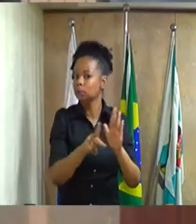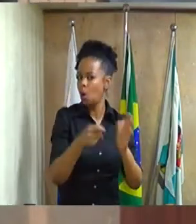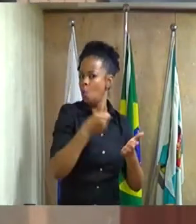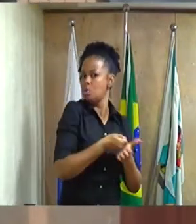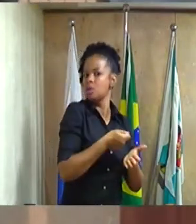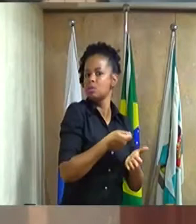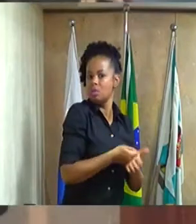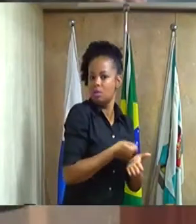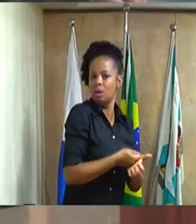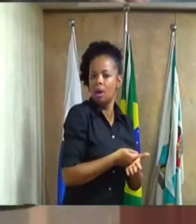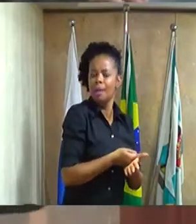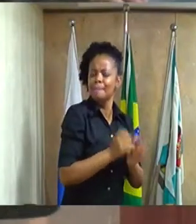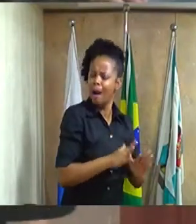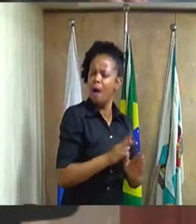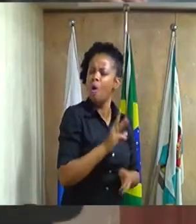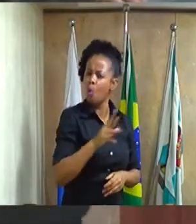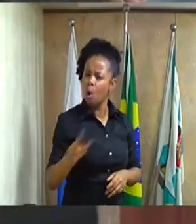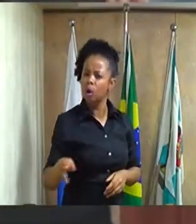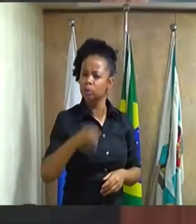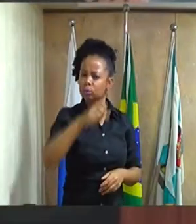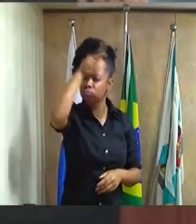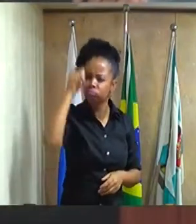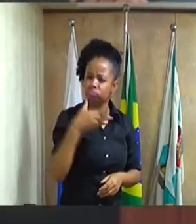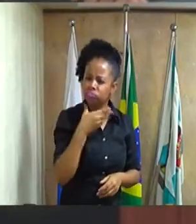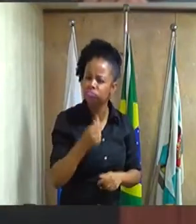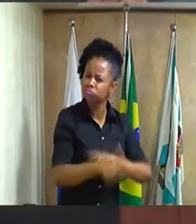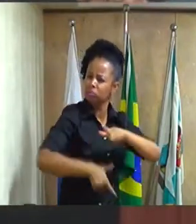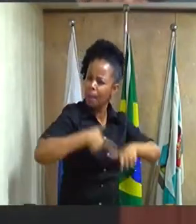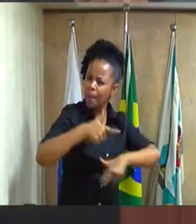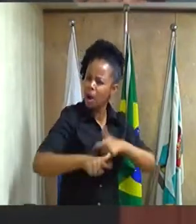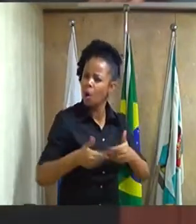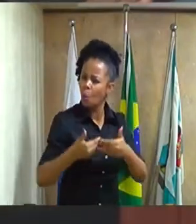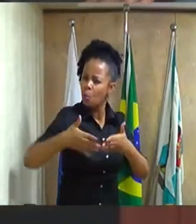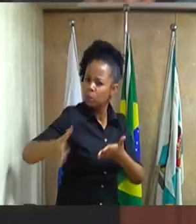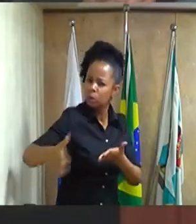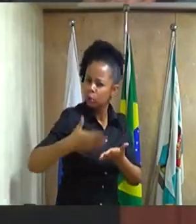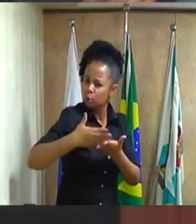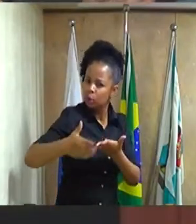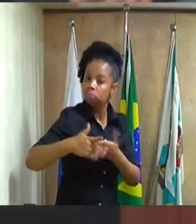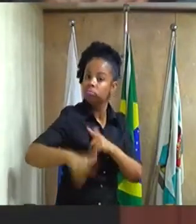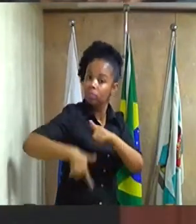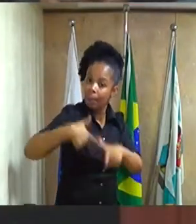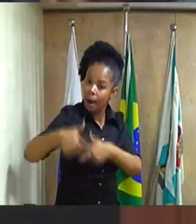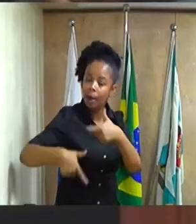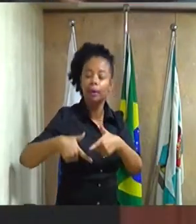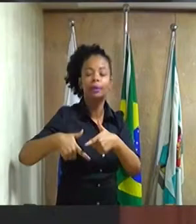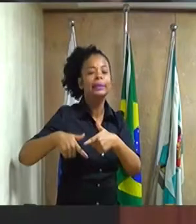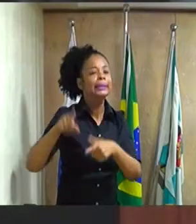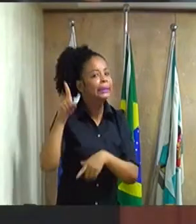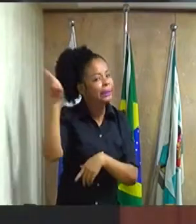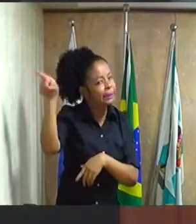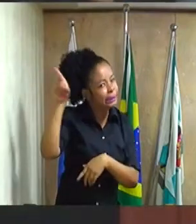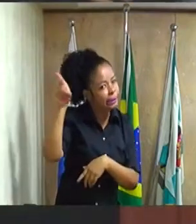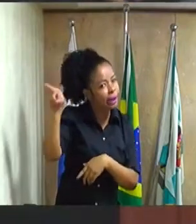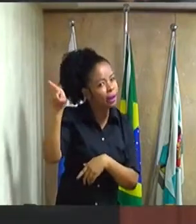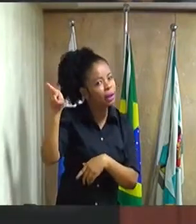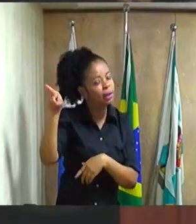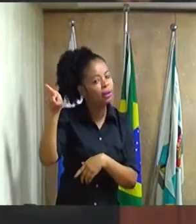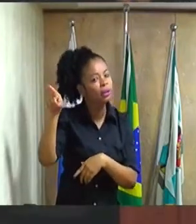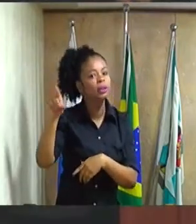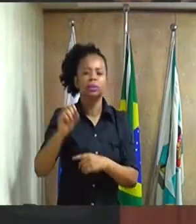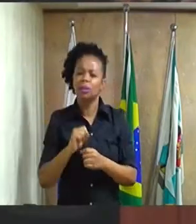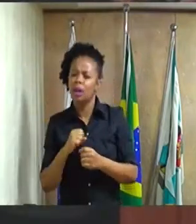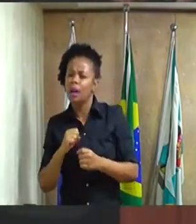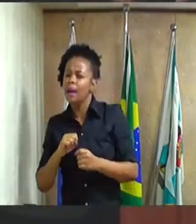Washington fez. O Washington, uma outra obra, essa não foi iniciada por ele, ali na, na, na Washington